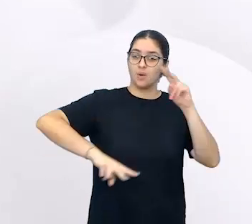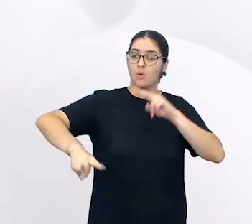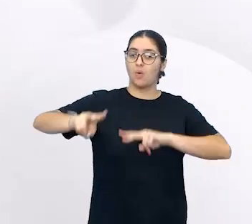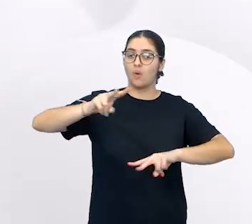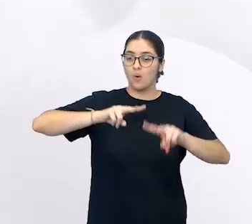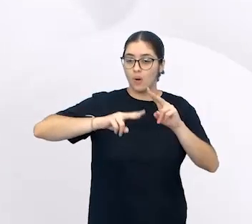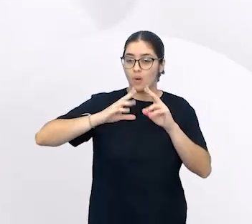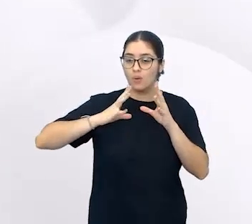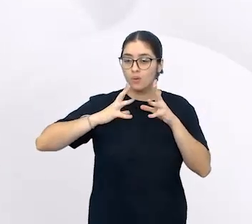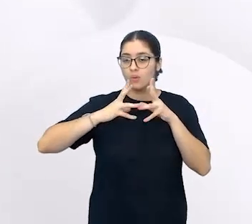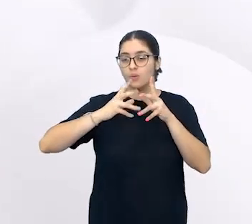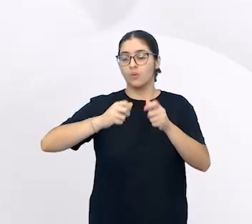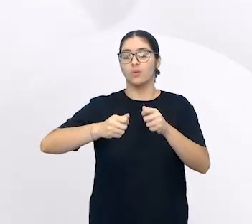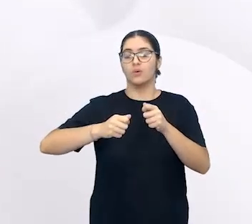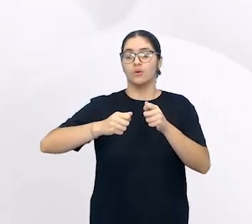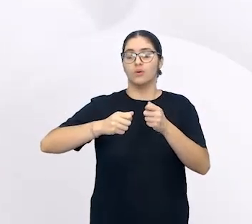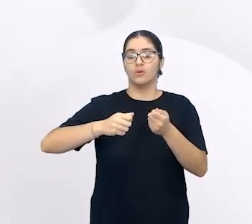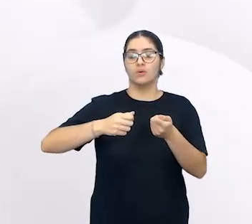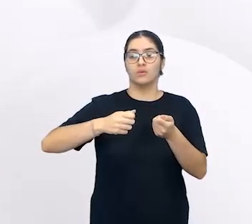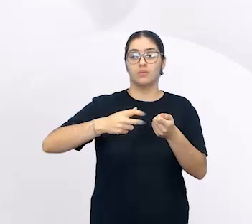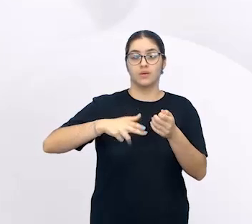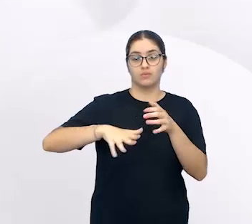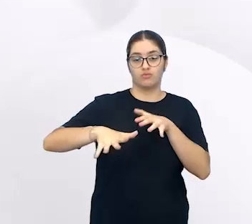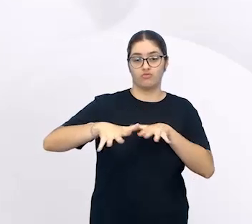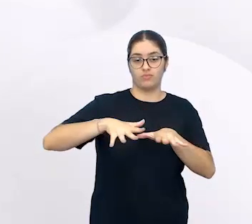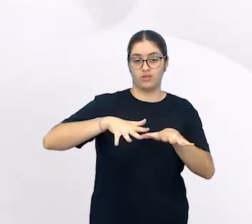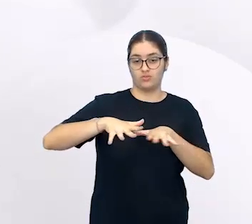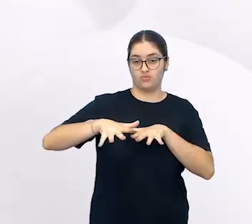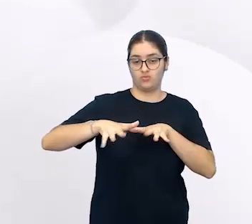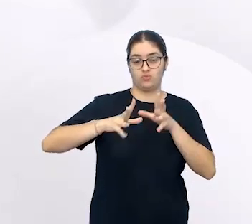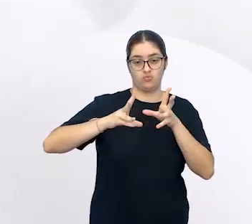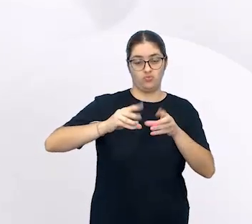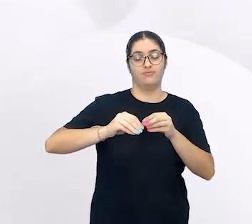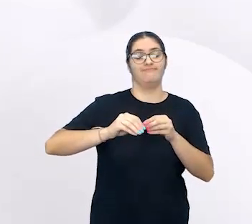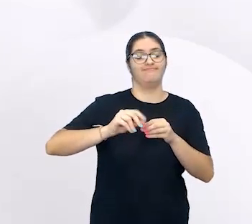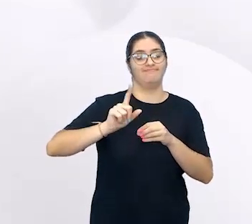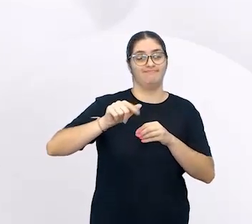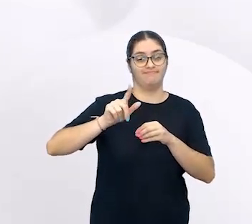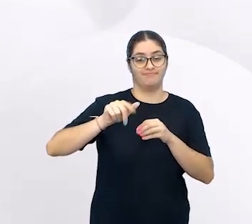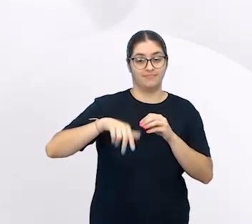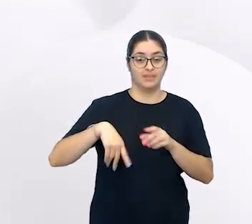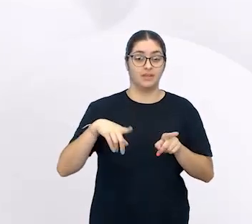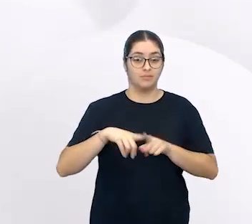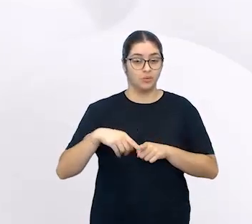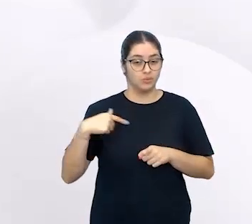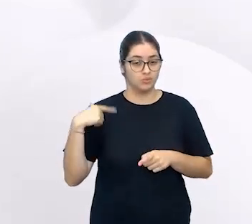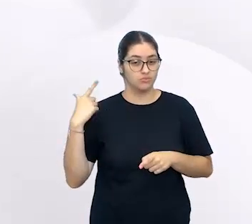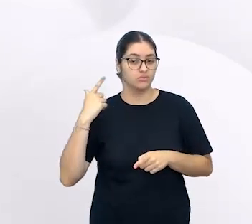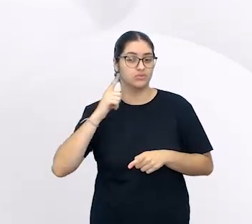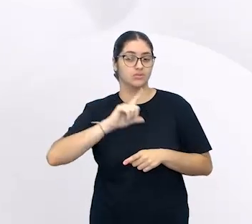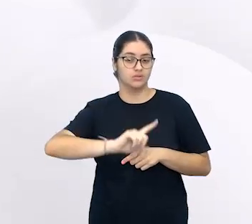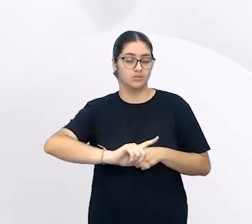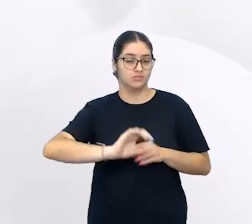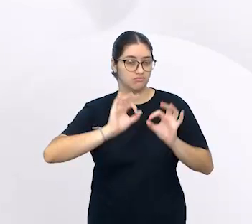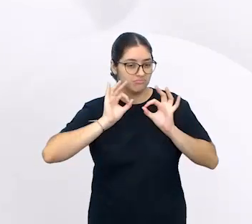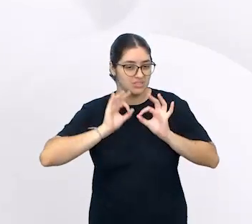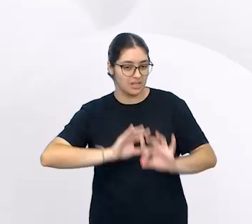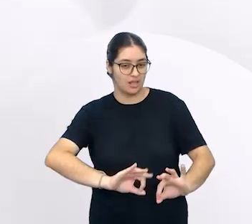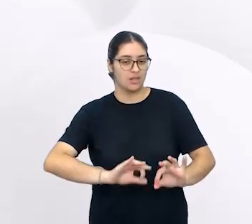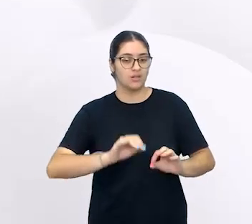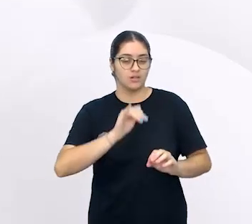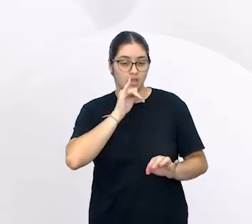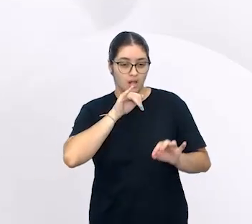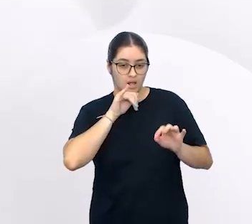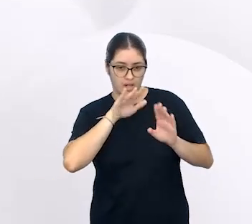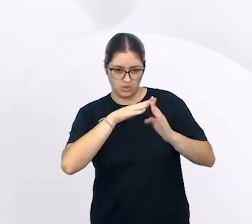todo, para todas essas, esses movimentos, né? E a gente cumprir a nossa função enquanto escola,